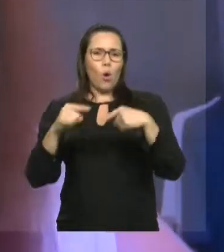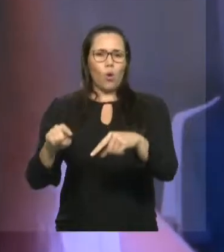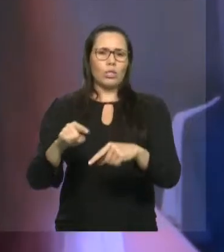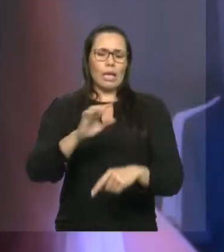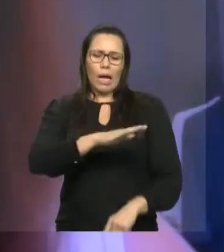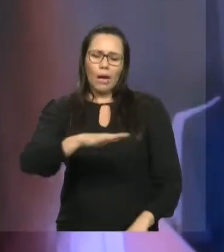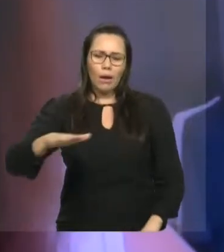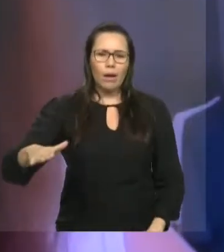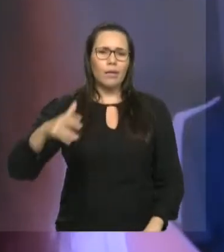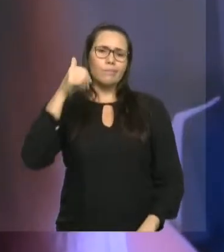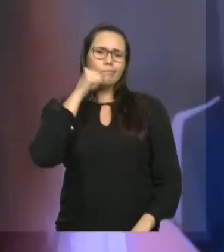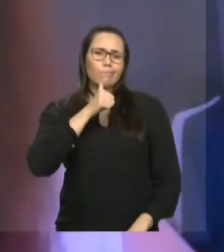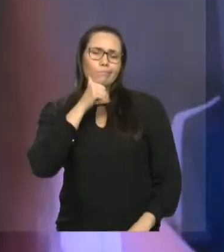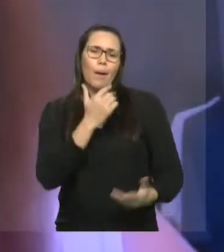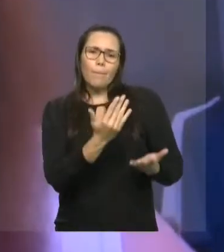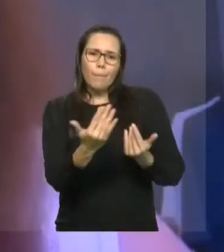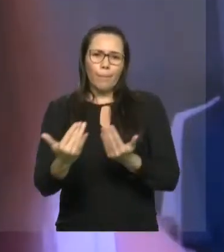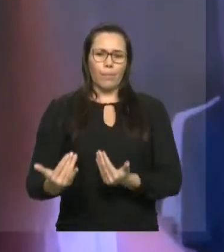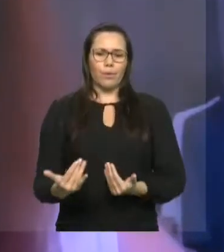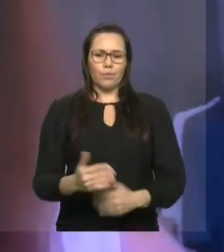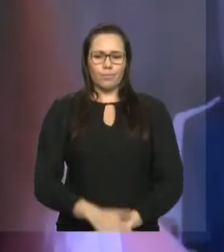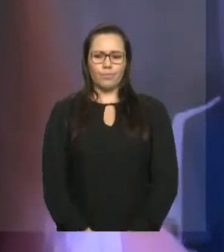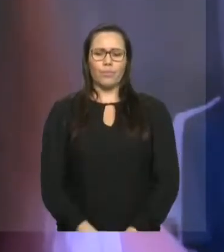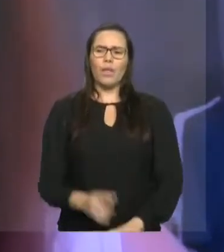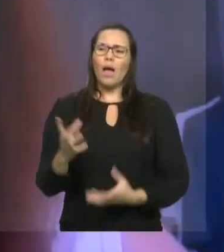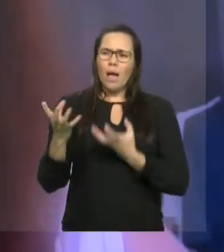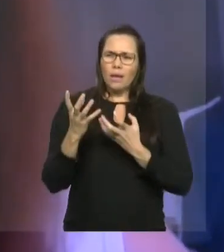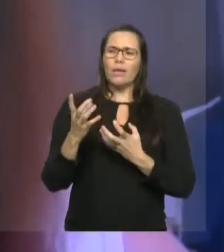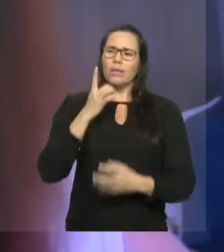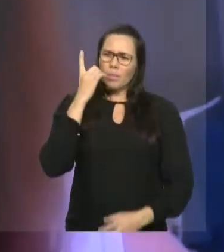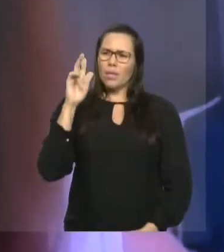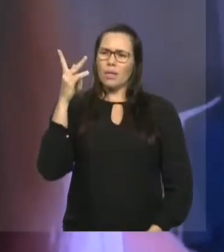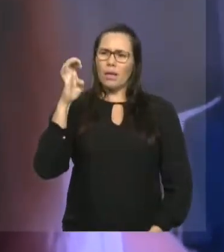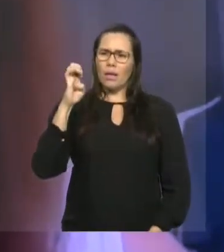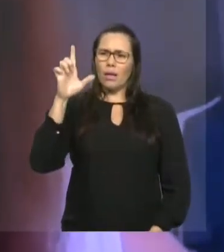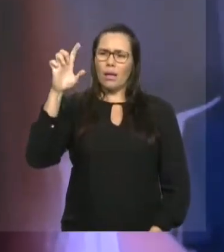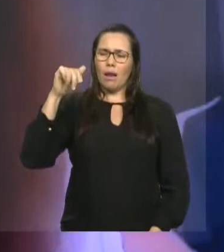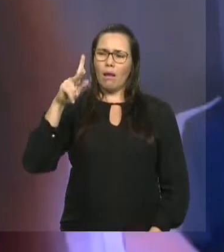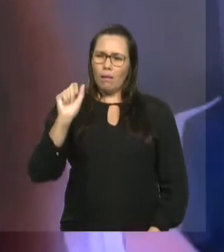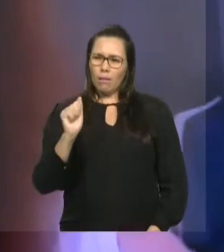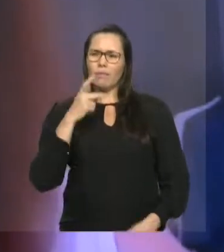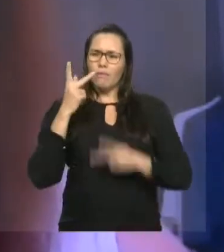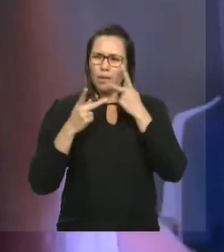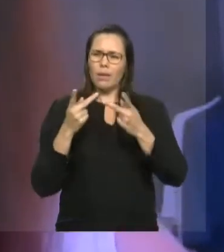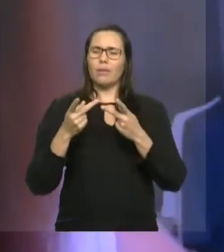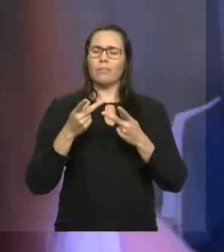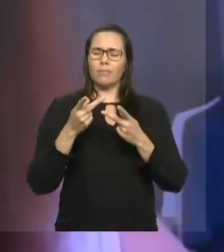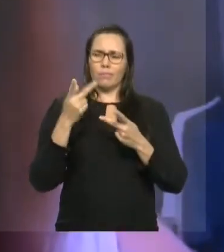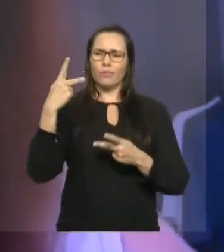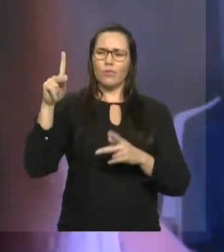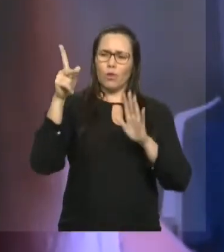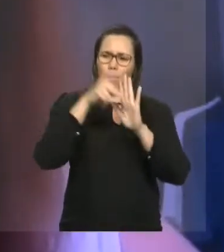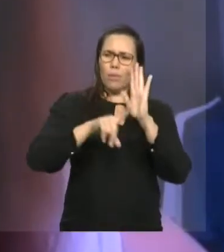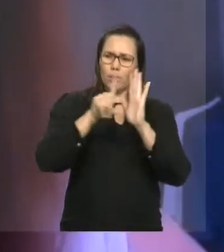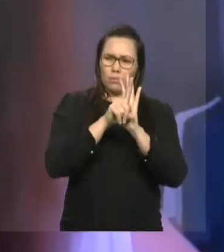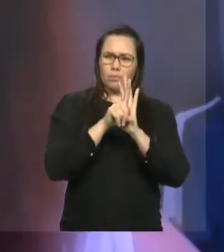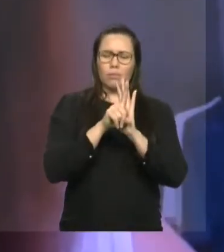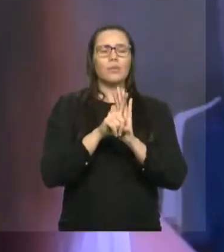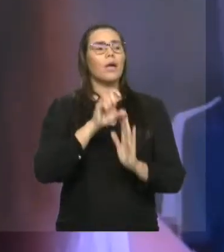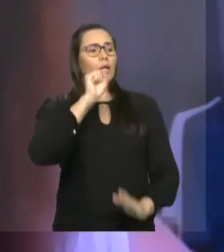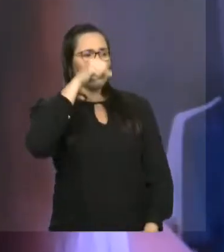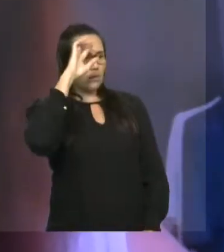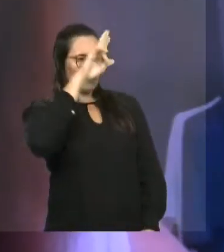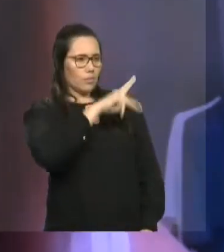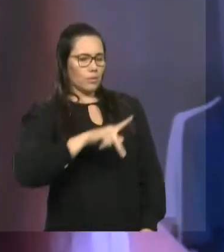Bom dia, bom dia, presidente, bom dia, colegas deputados. É uma alegria, a gente já está até se acostumando com essa sessão